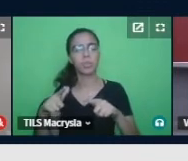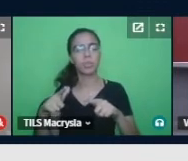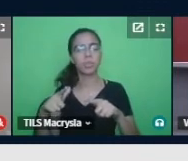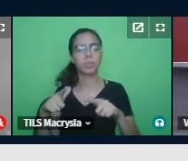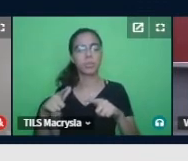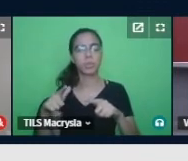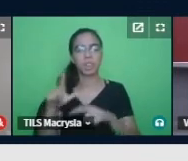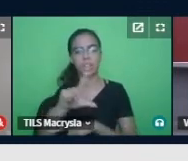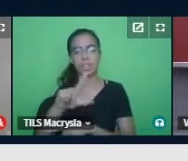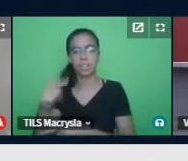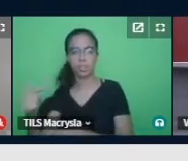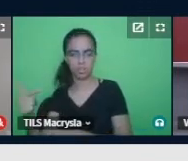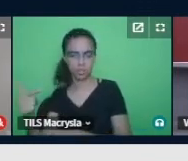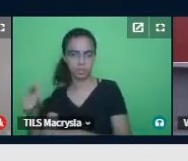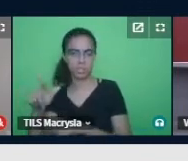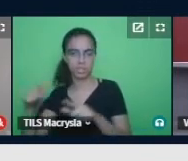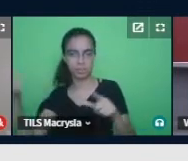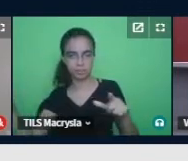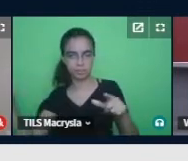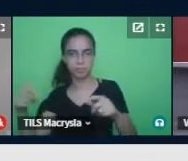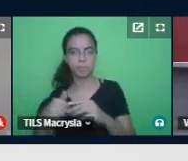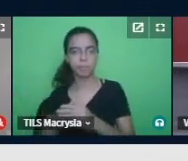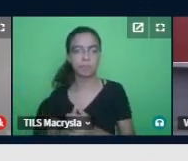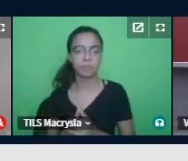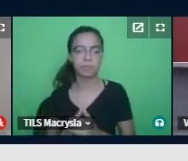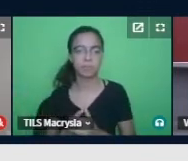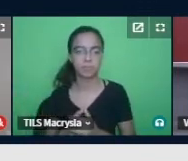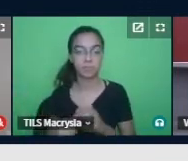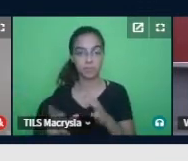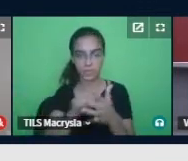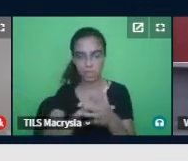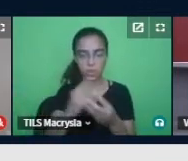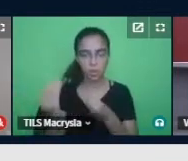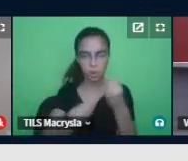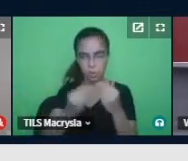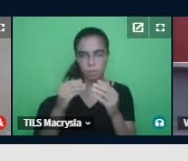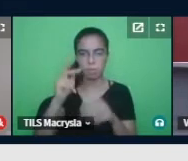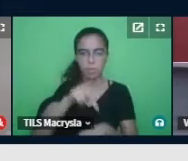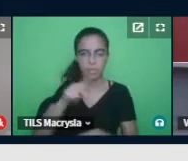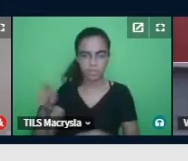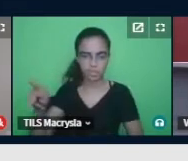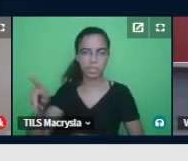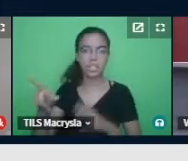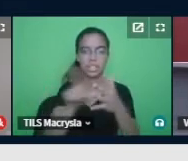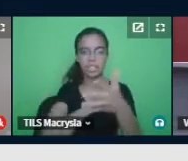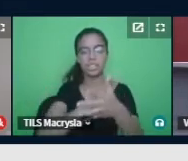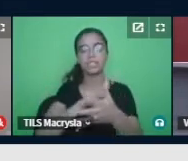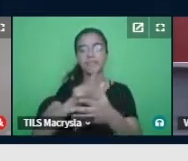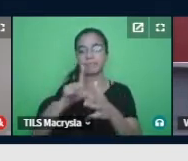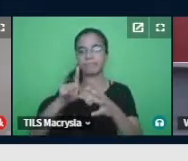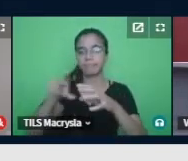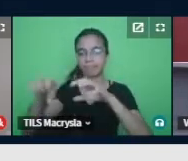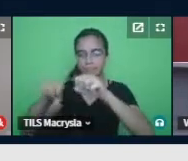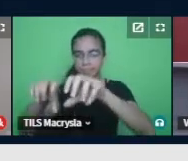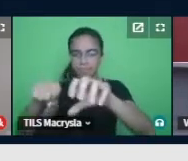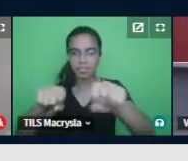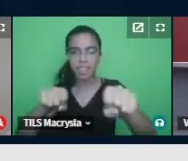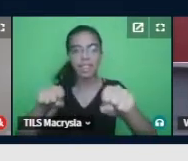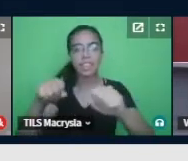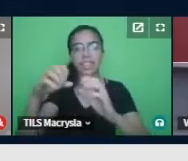Alguns anseios da professora no início da coleta de dados aparecem, aqui quando ela vai passar as estratégias para a professora seguinte,